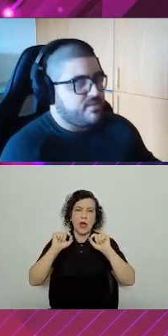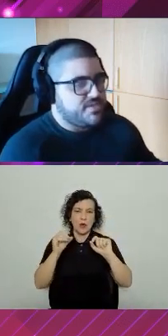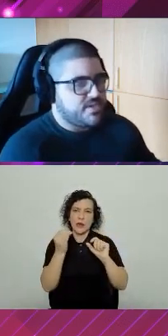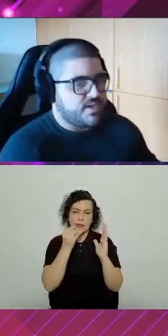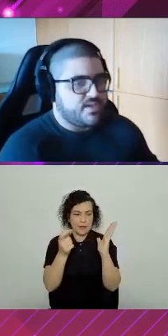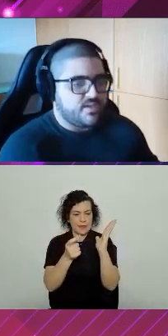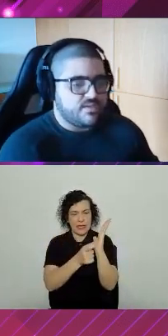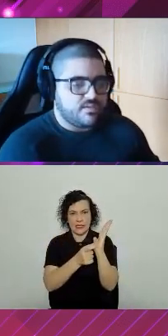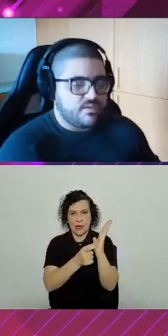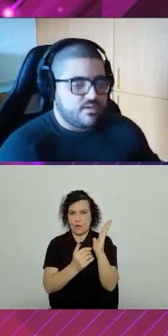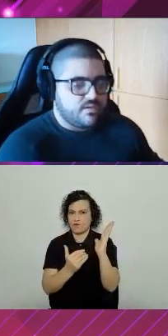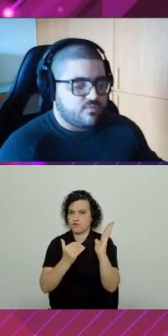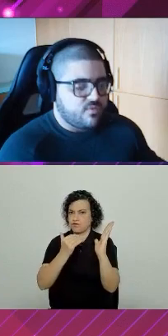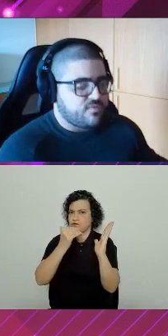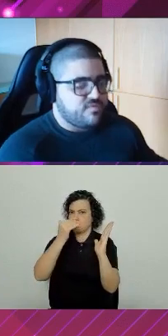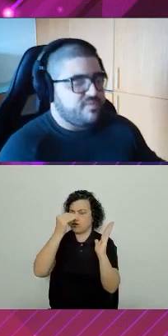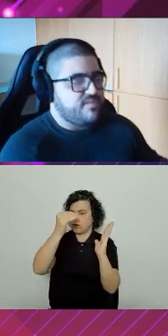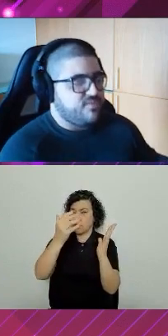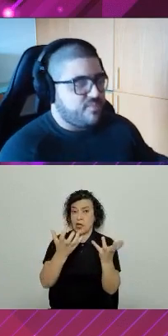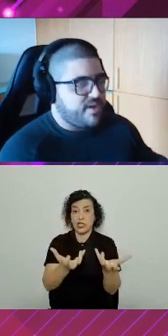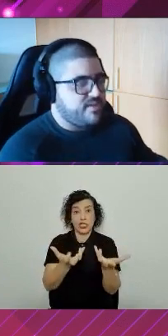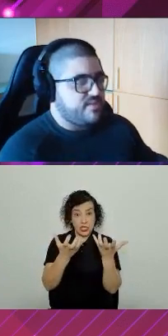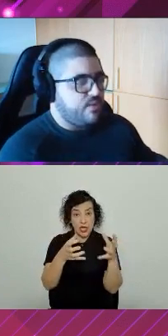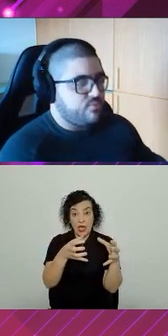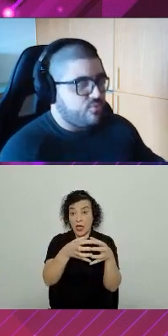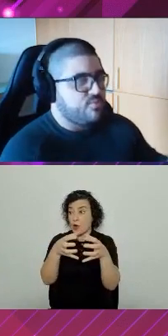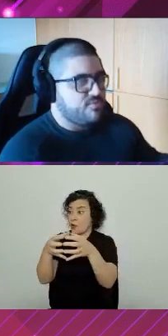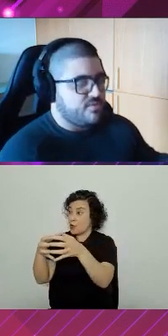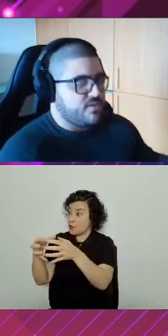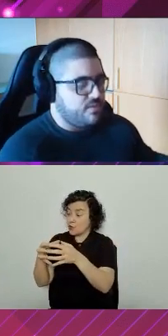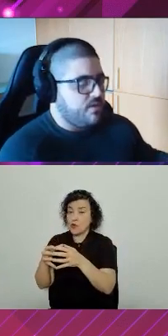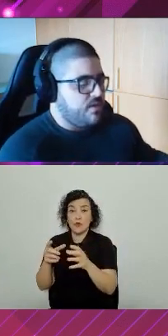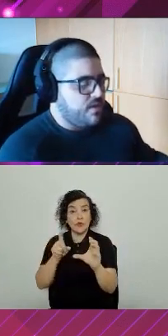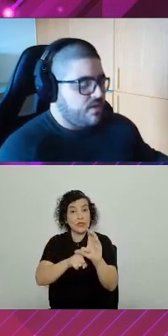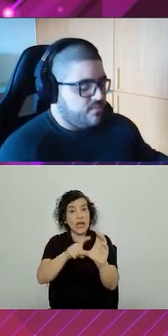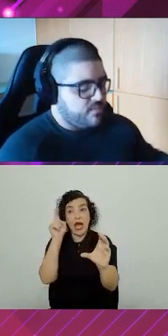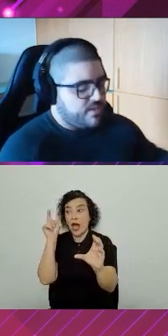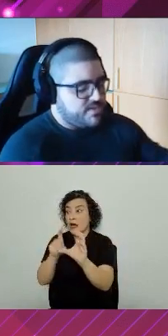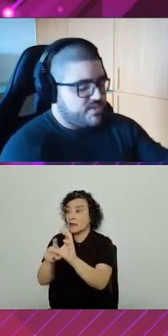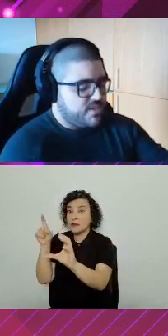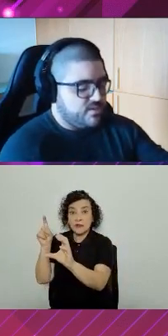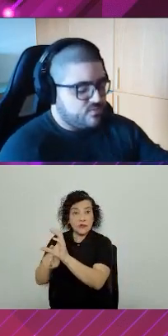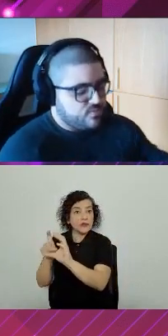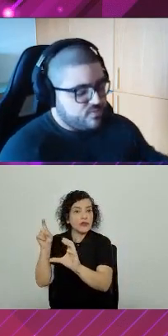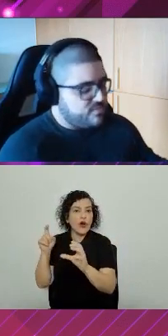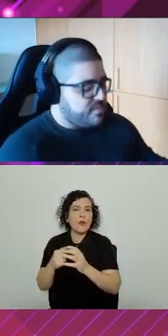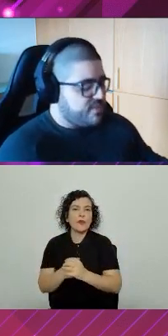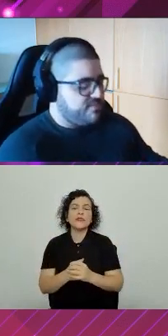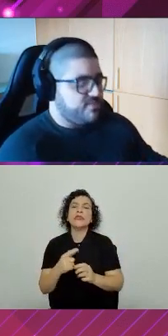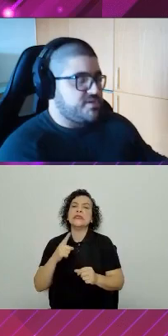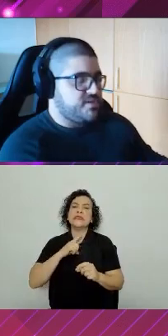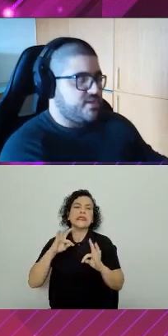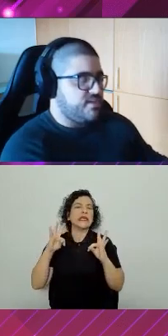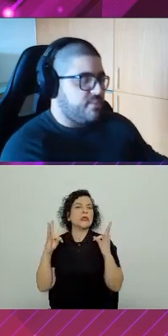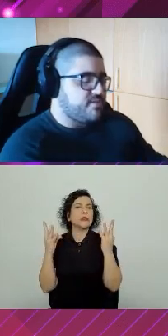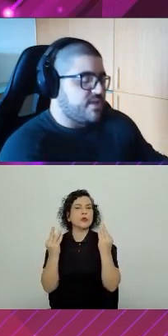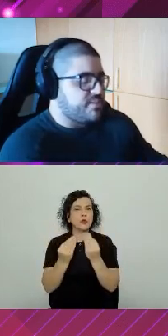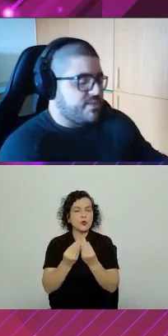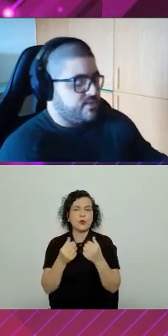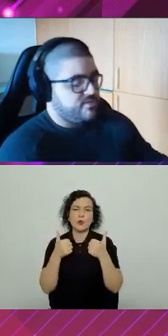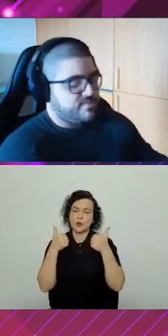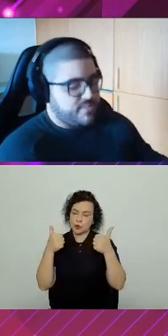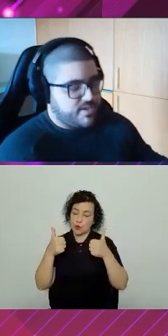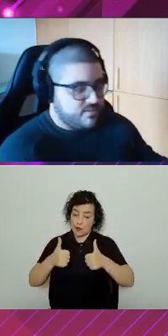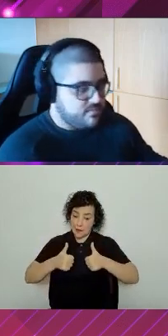aplicação. A gente quer que os nossos times sejam mais autônomos. Então, vamos lá. A gente tem tudo isso de benefício. A gente tem maior